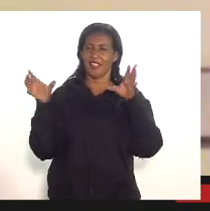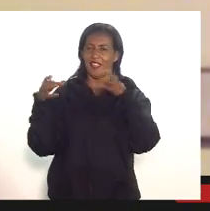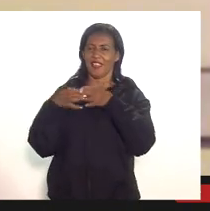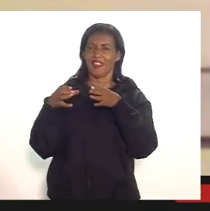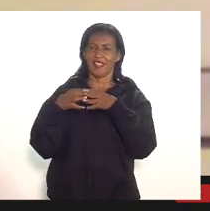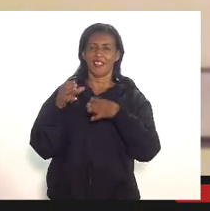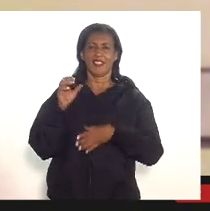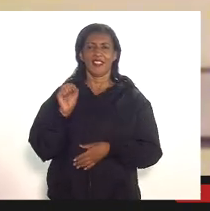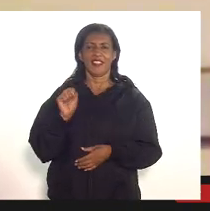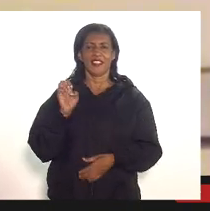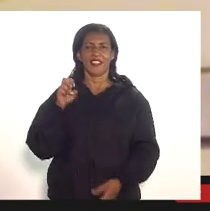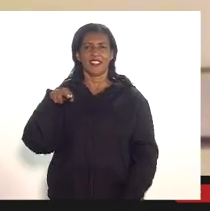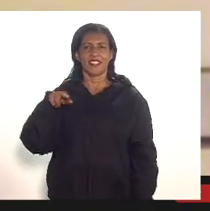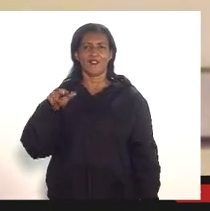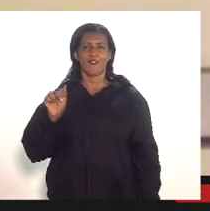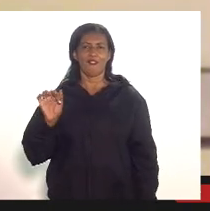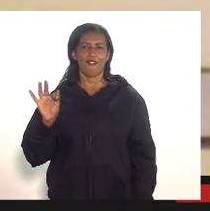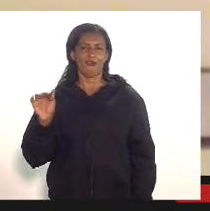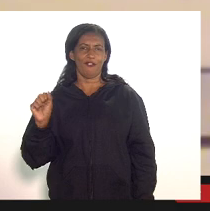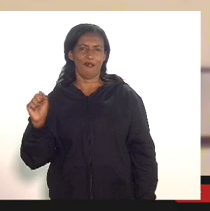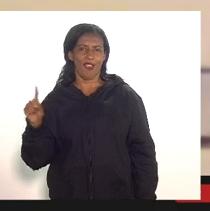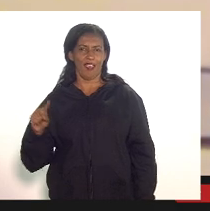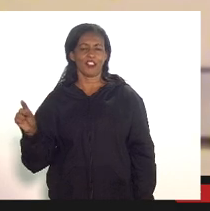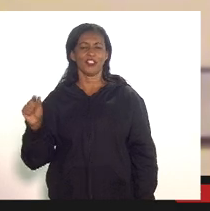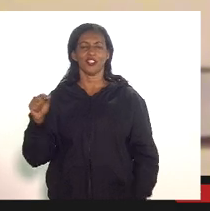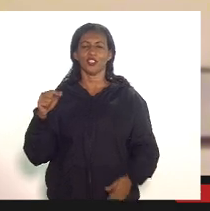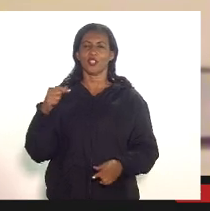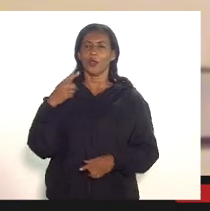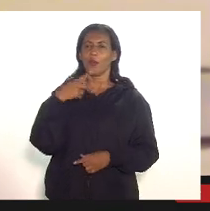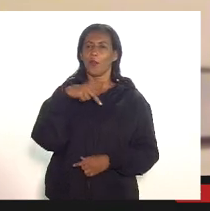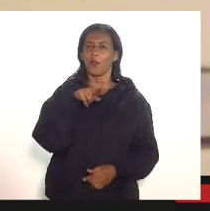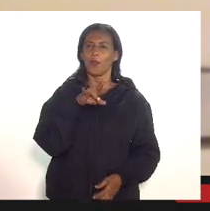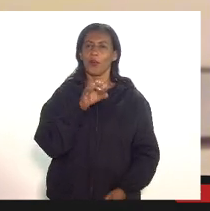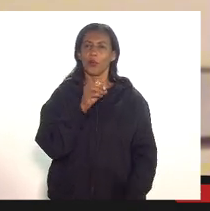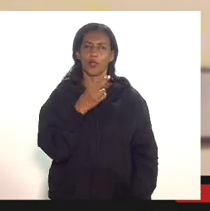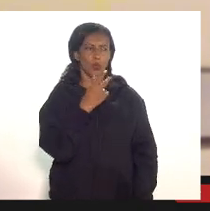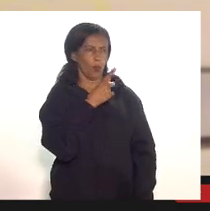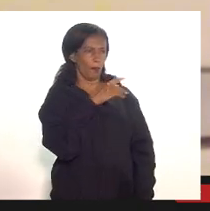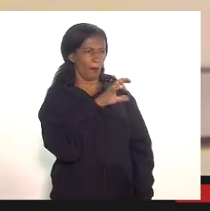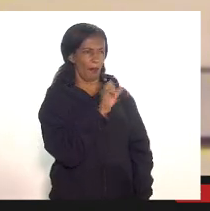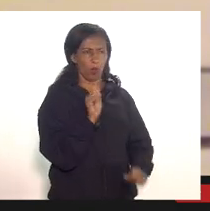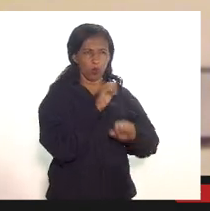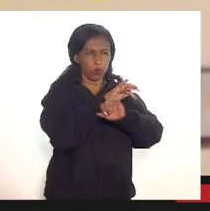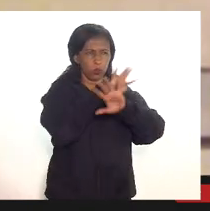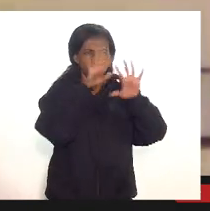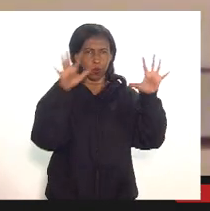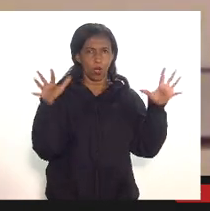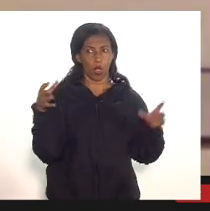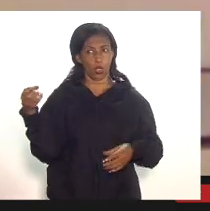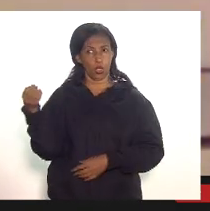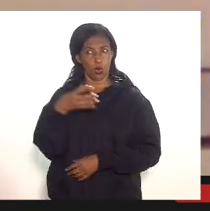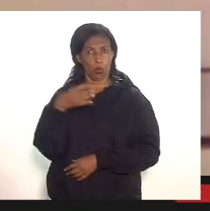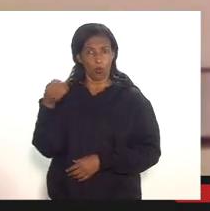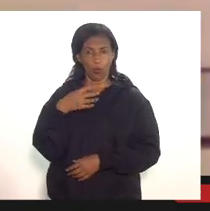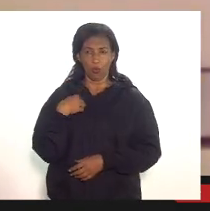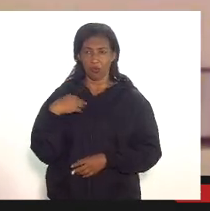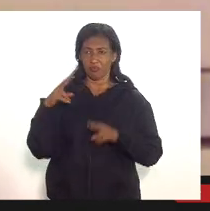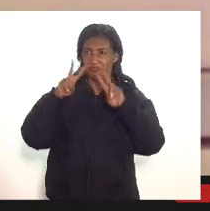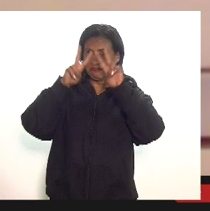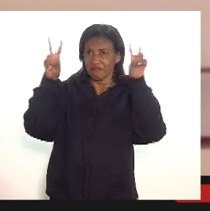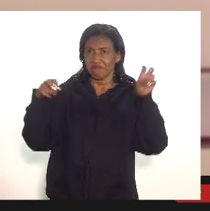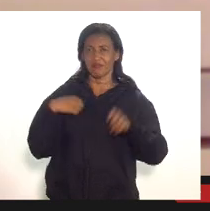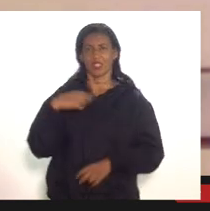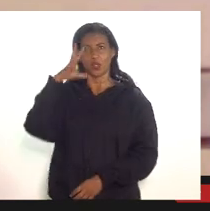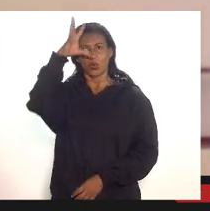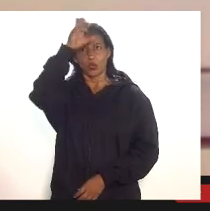CFAES né o procurador também Paulo Henrique foi muito esclarecedor é um assunto novo a gente está aprendendo